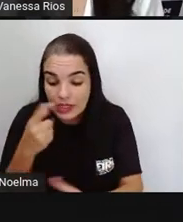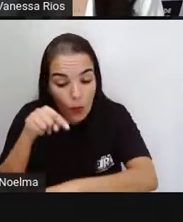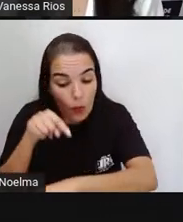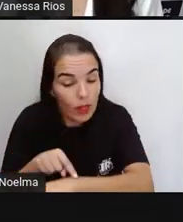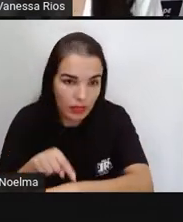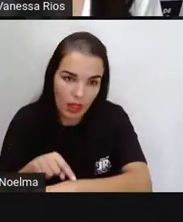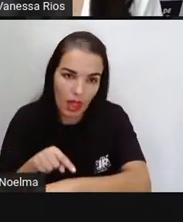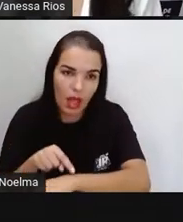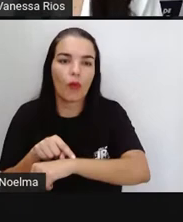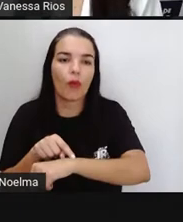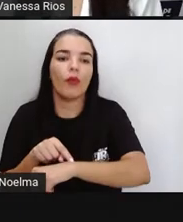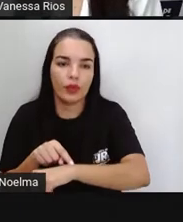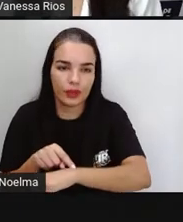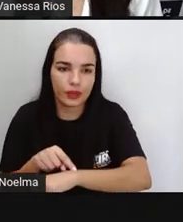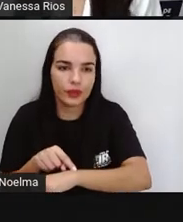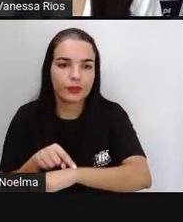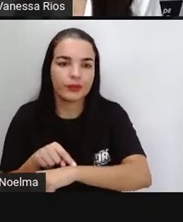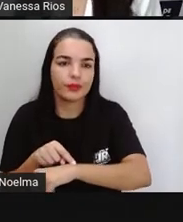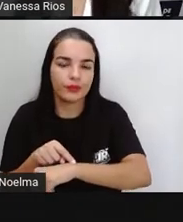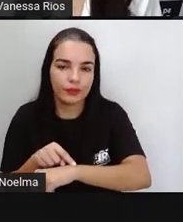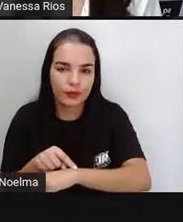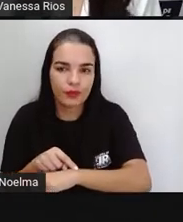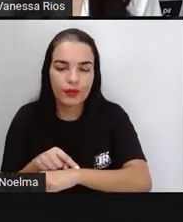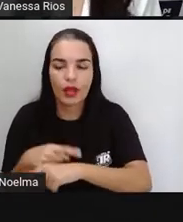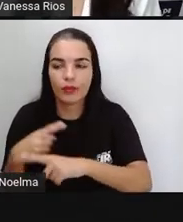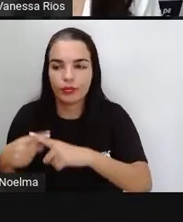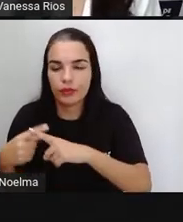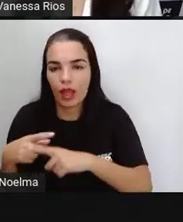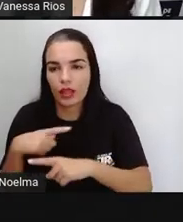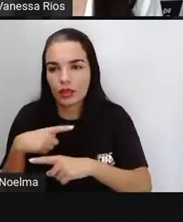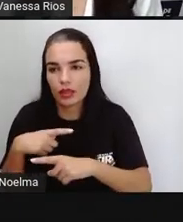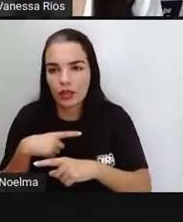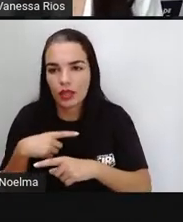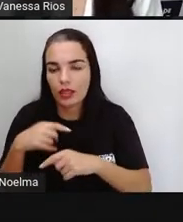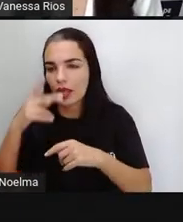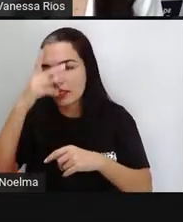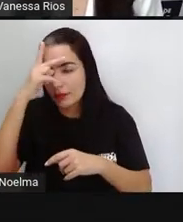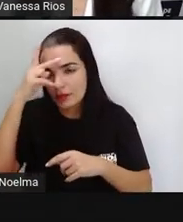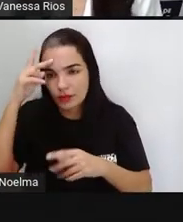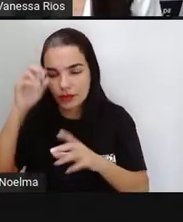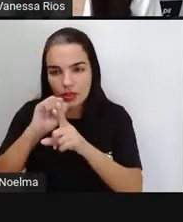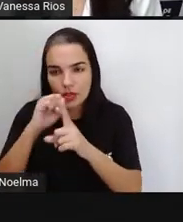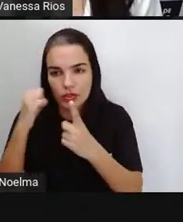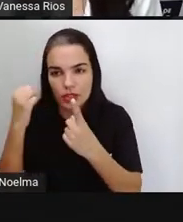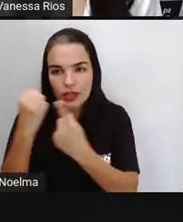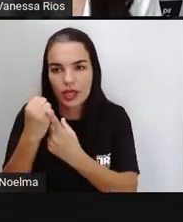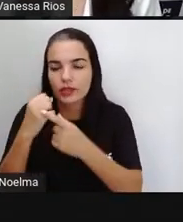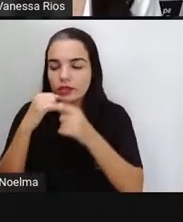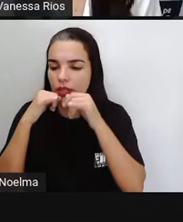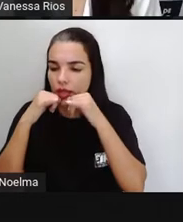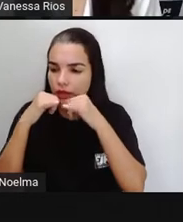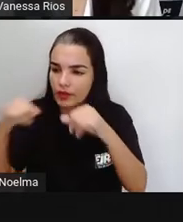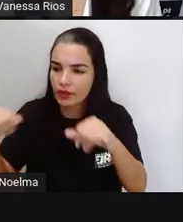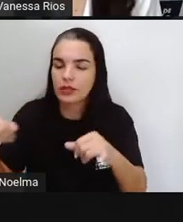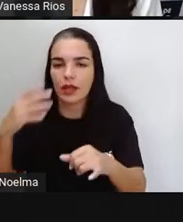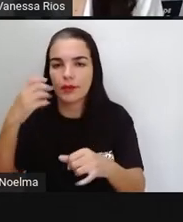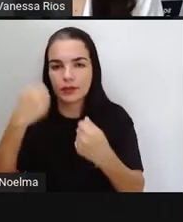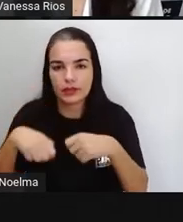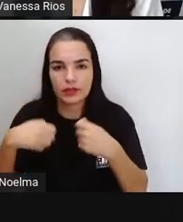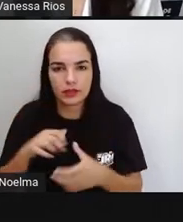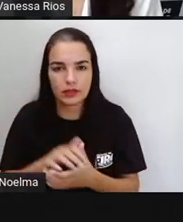com alguém que tem relevância, né? Para a sociedade, que precisa ser passado, informado a outras pessoas.